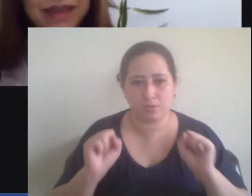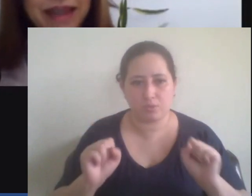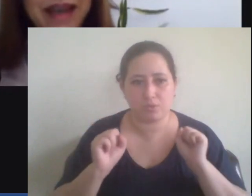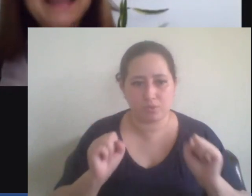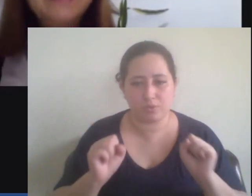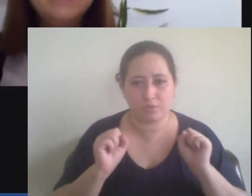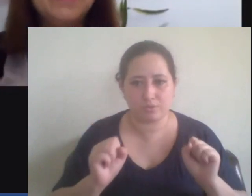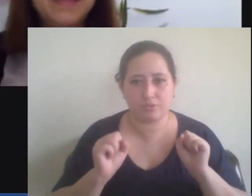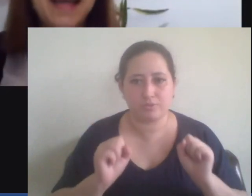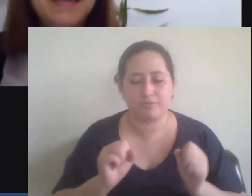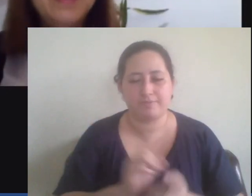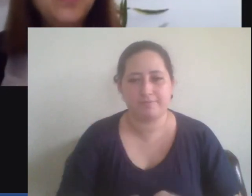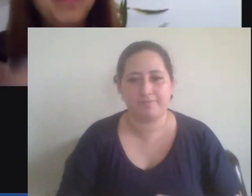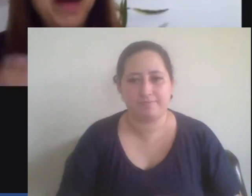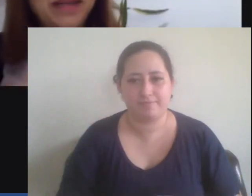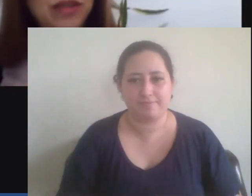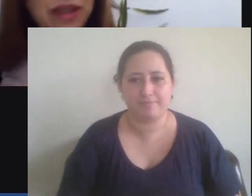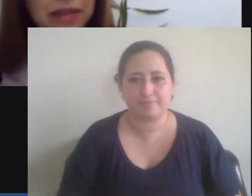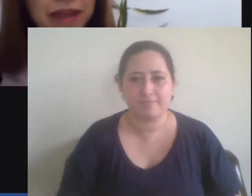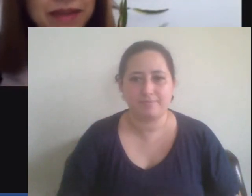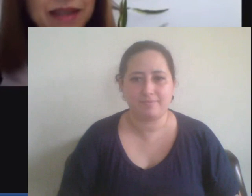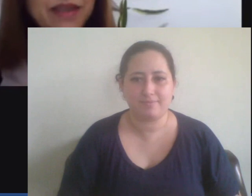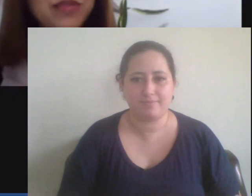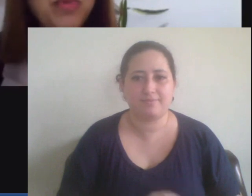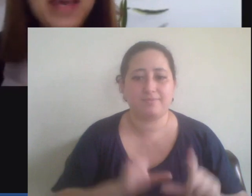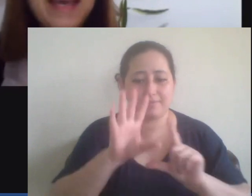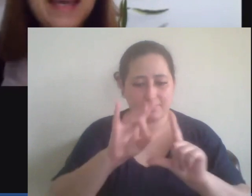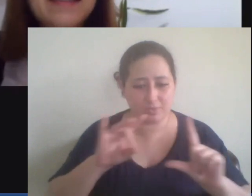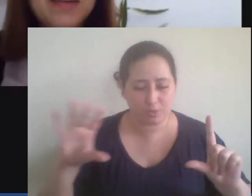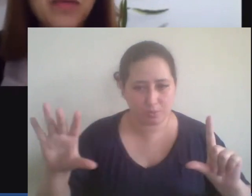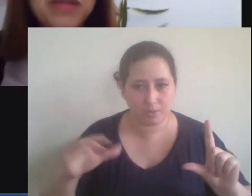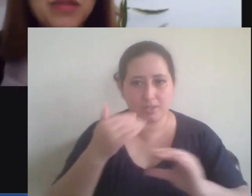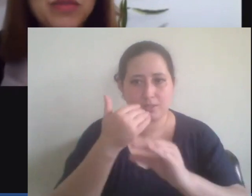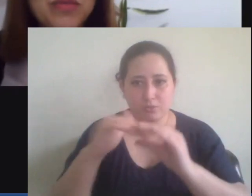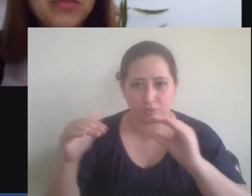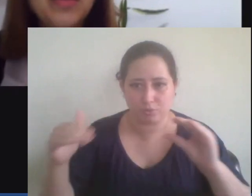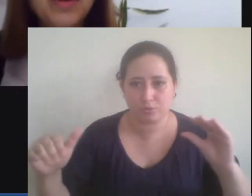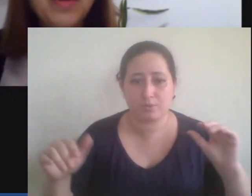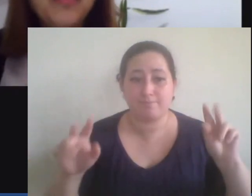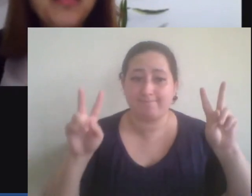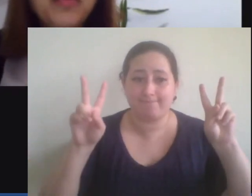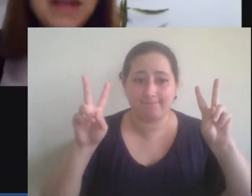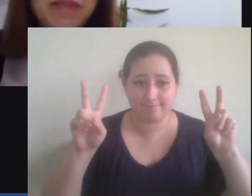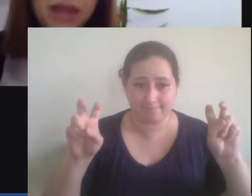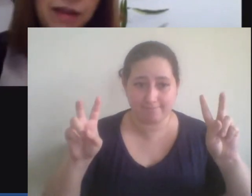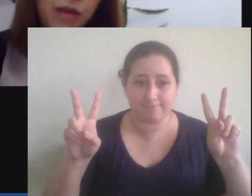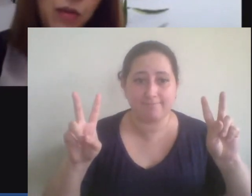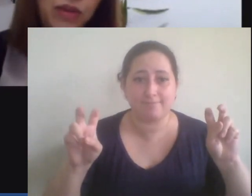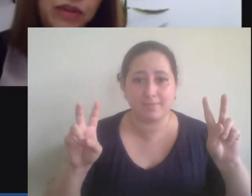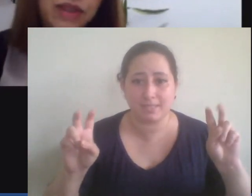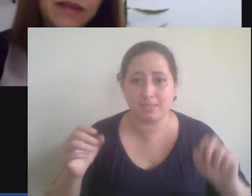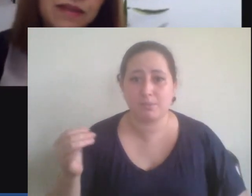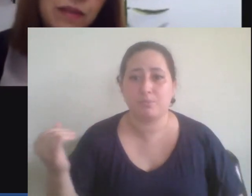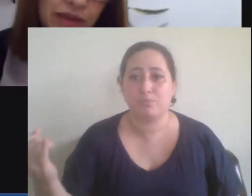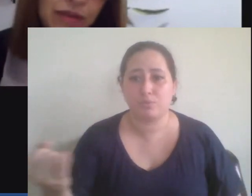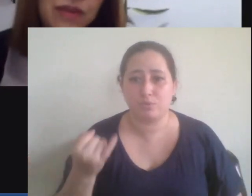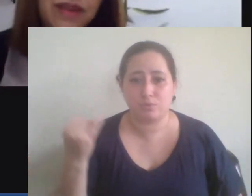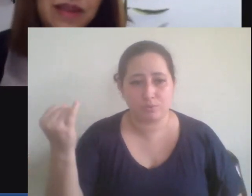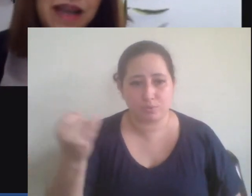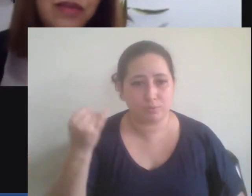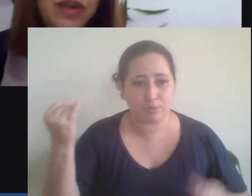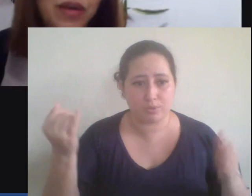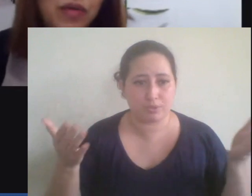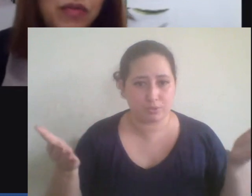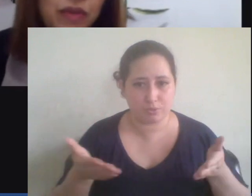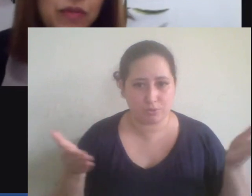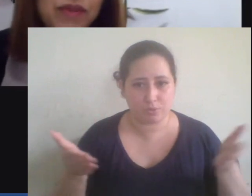fazer tá então está aí compartilhem bastante porque esse é um assunto fundamental hoje nessa nossa